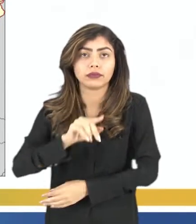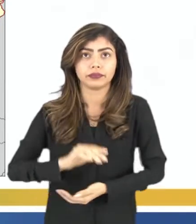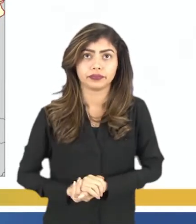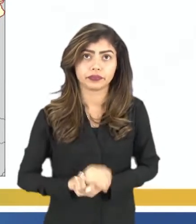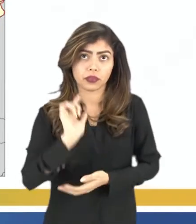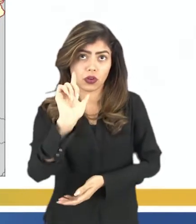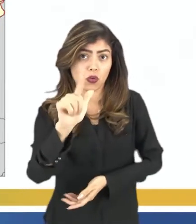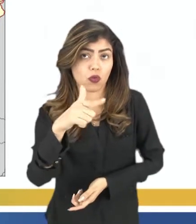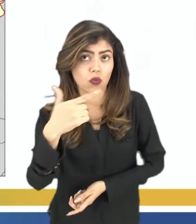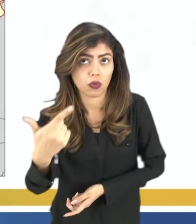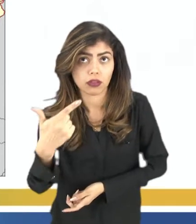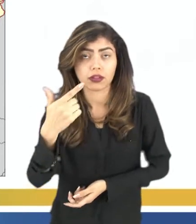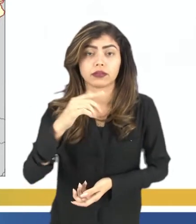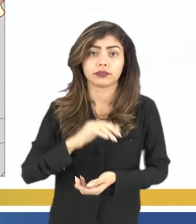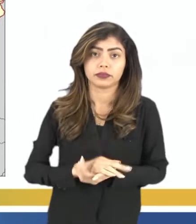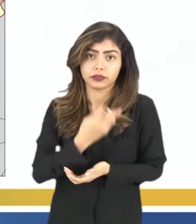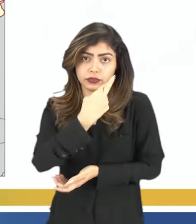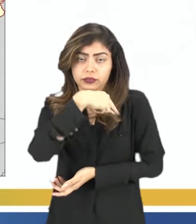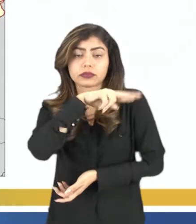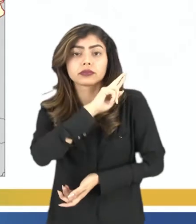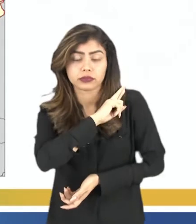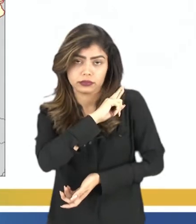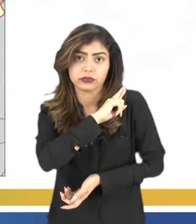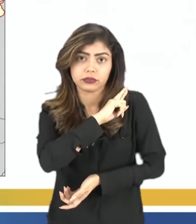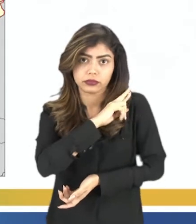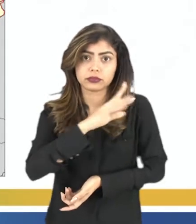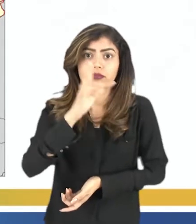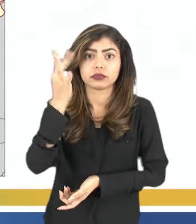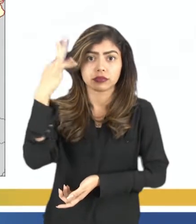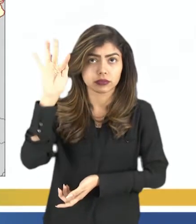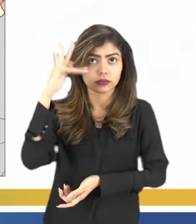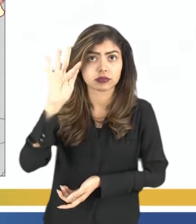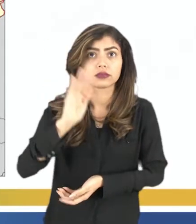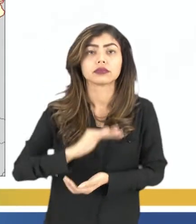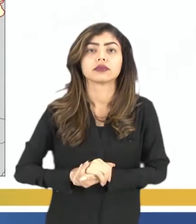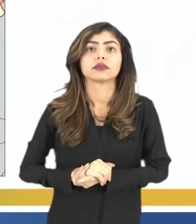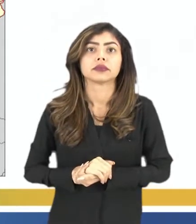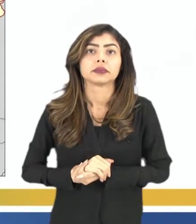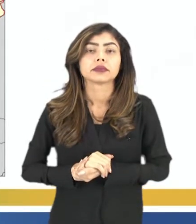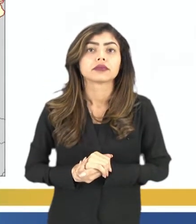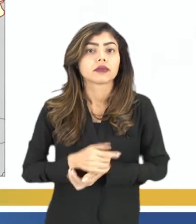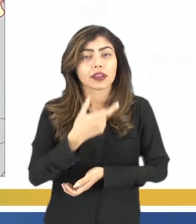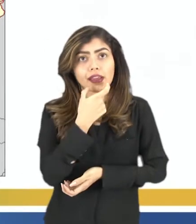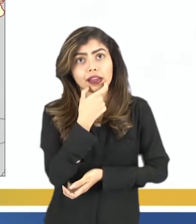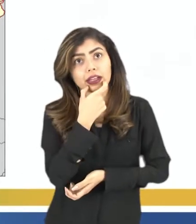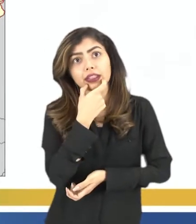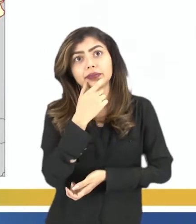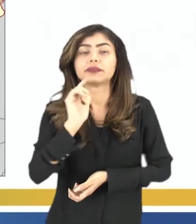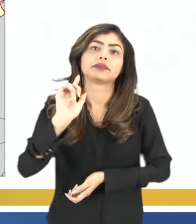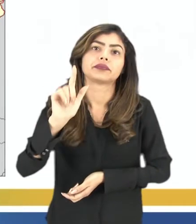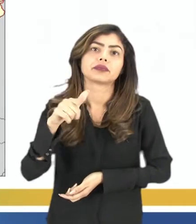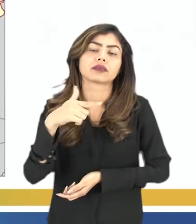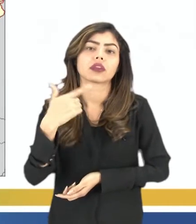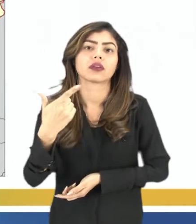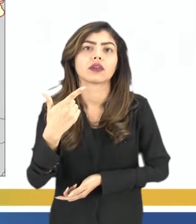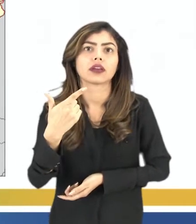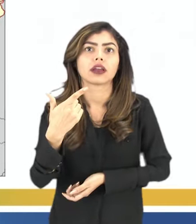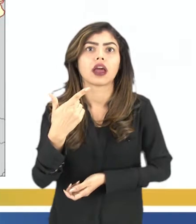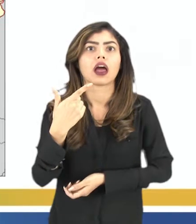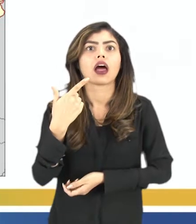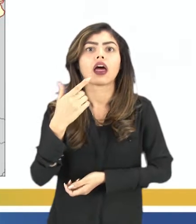outra parte sobre responsabilidade da França, outra da Inglaterra e outra da União